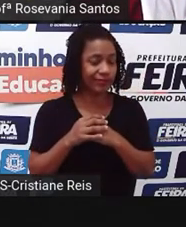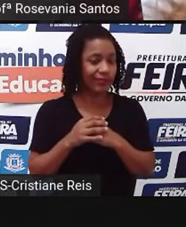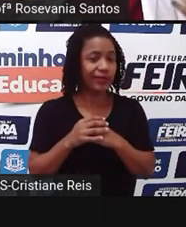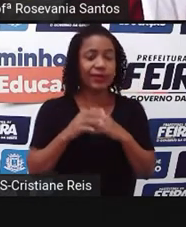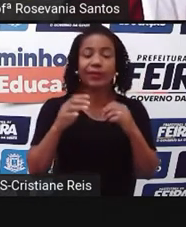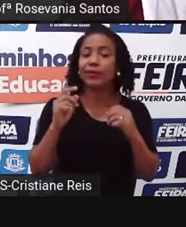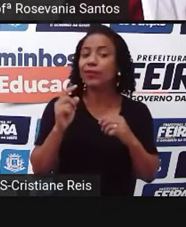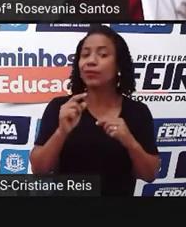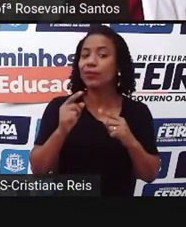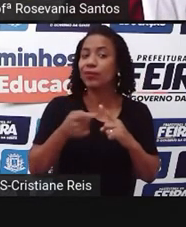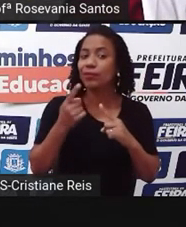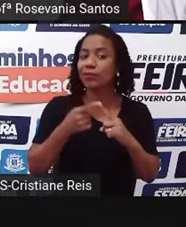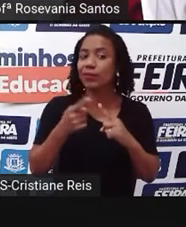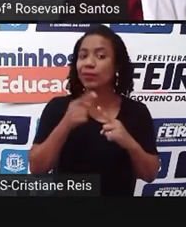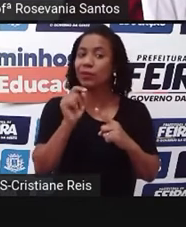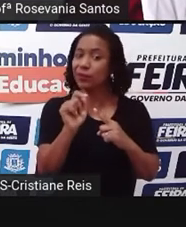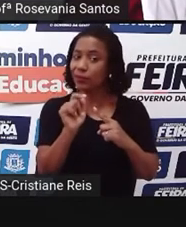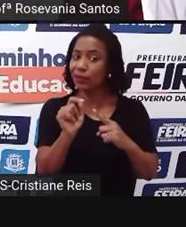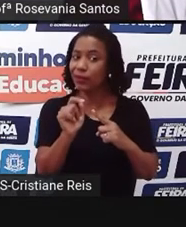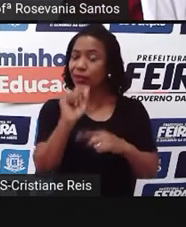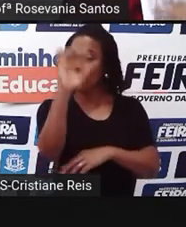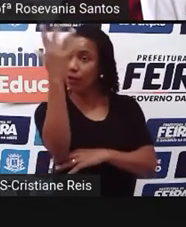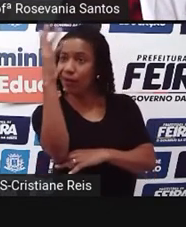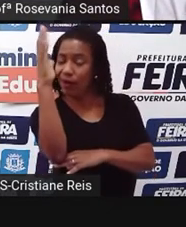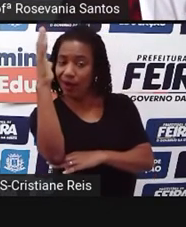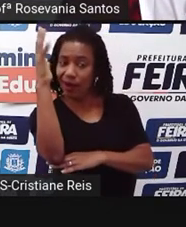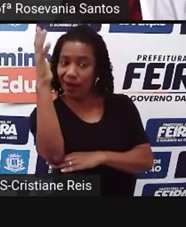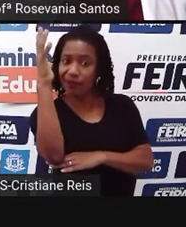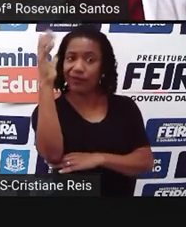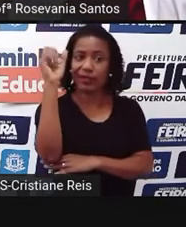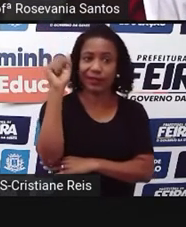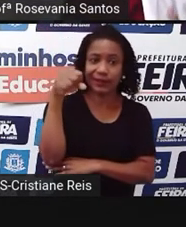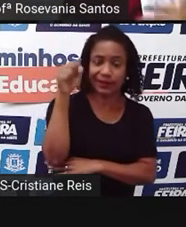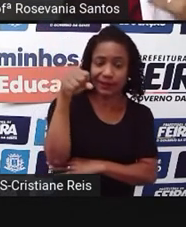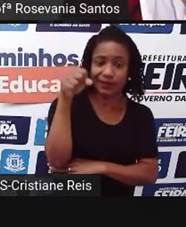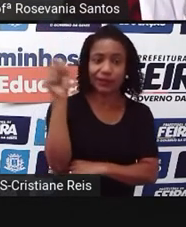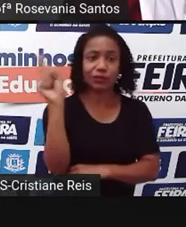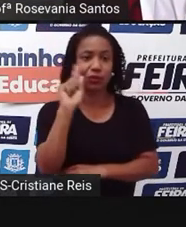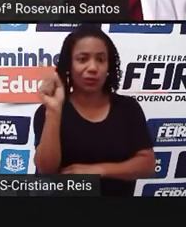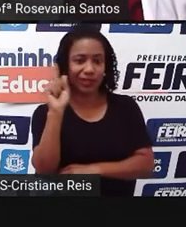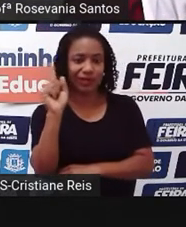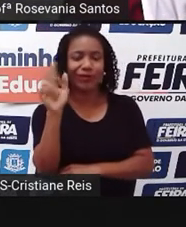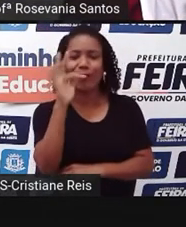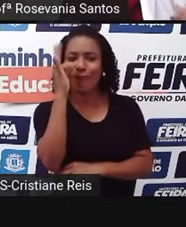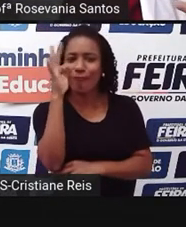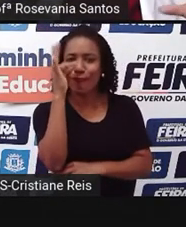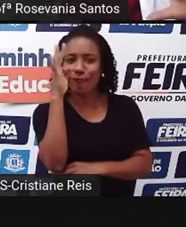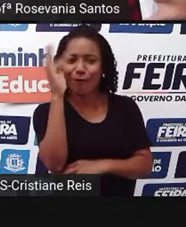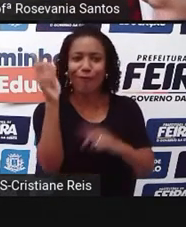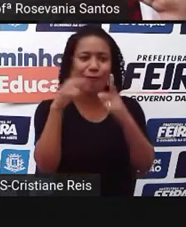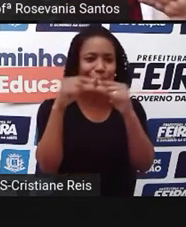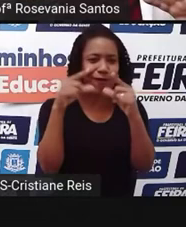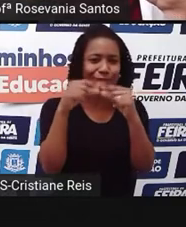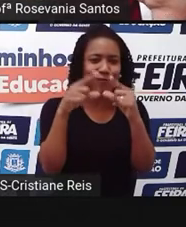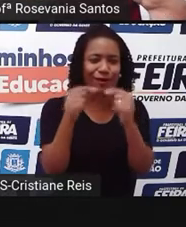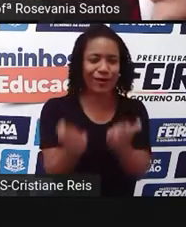atenção é se tem ou não árvores. E, normalmente, o colorido, né, das flores, das folhas,